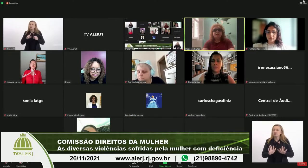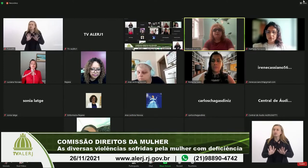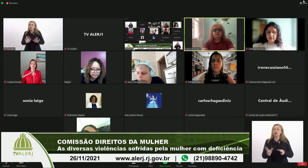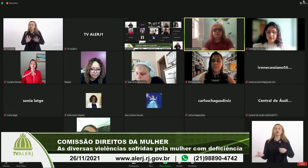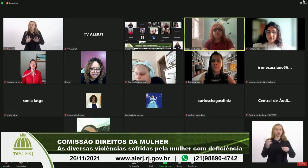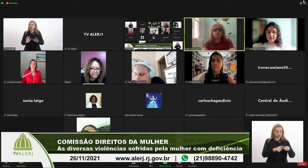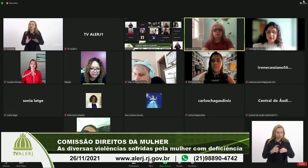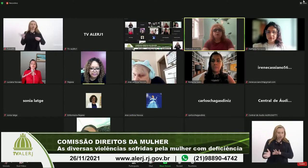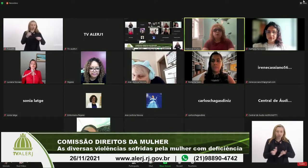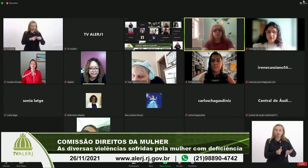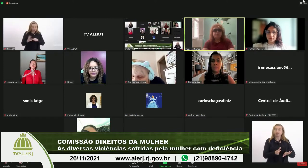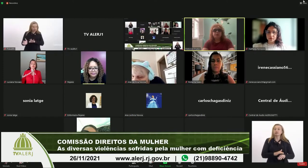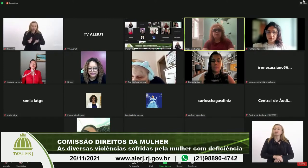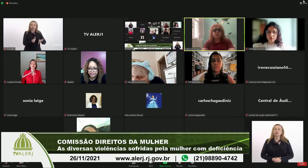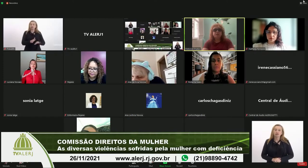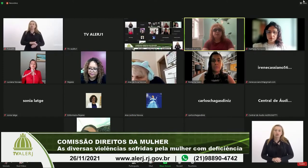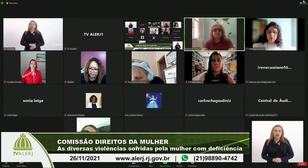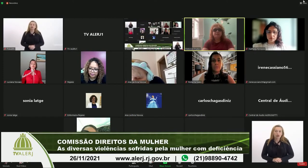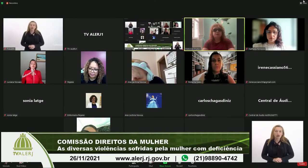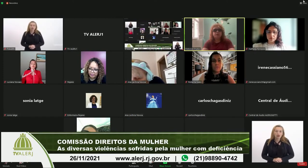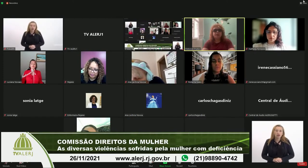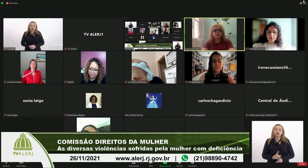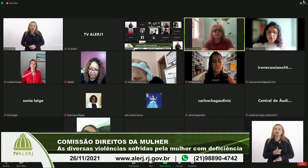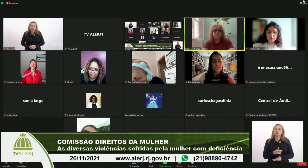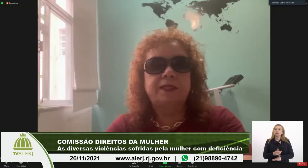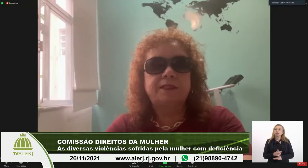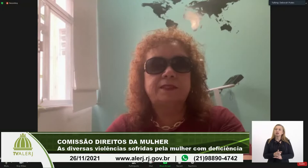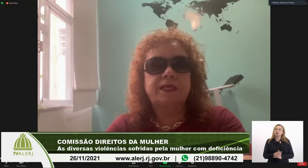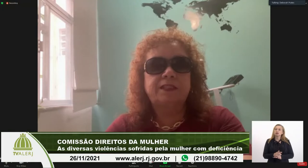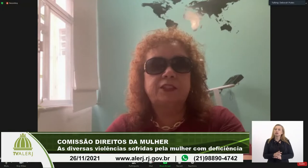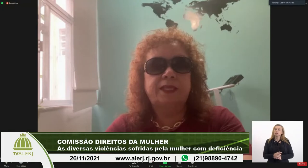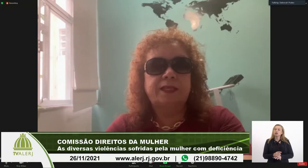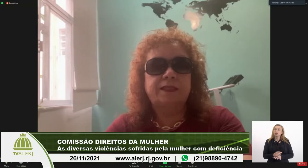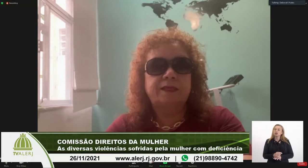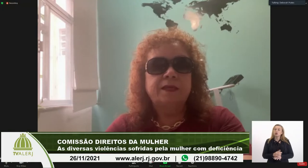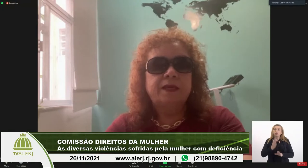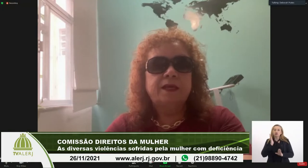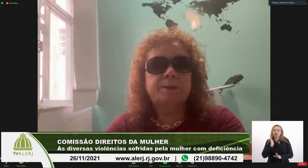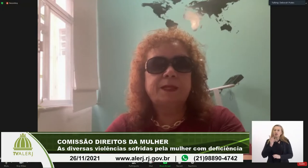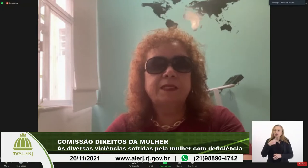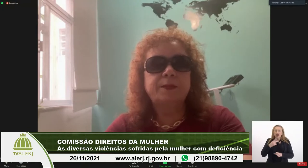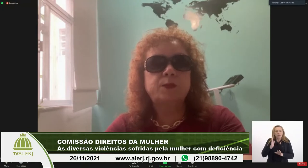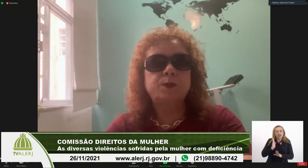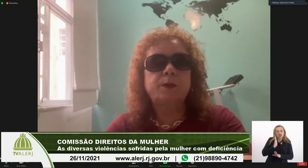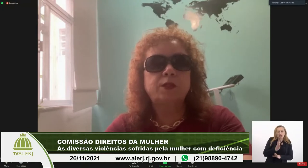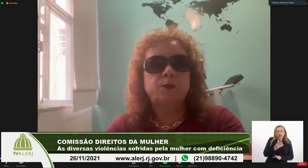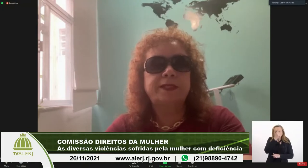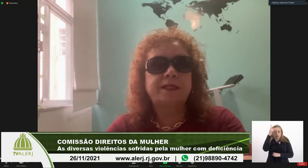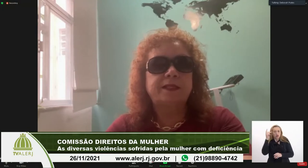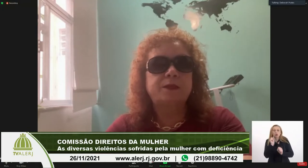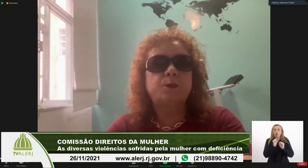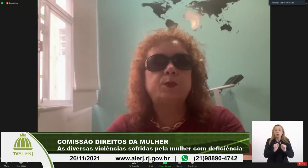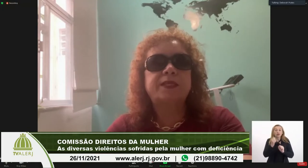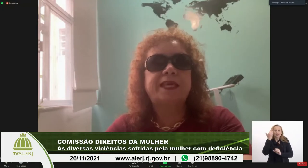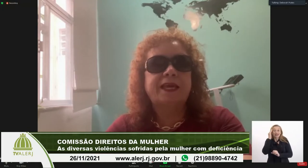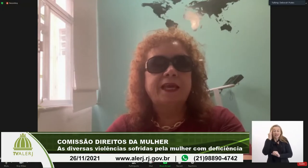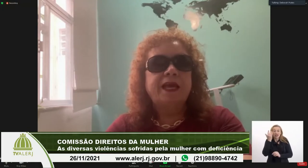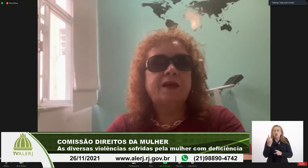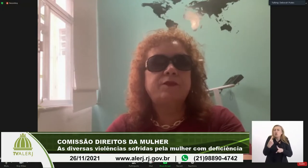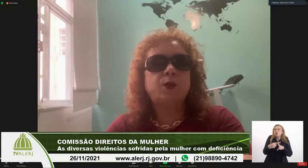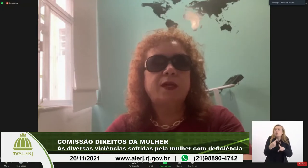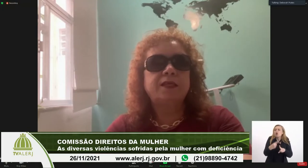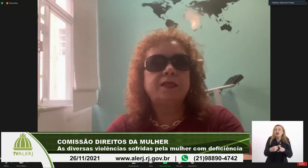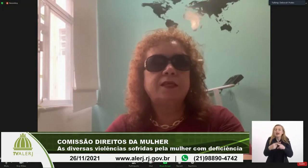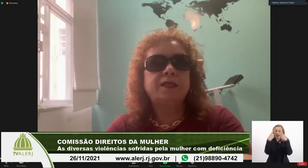então, a gente, assim, numa linha mais direta para que as pessoas possam entender o porquê